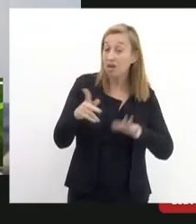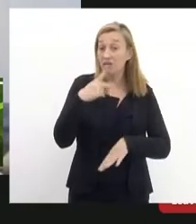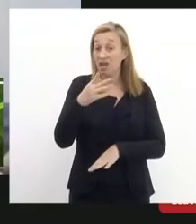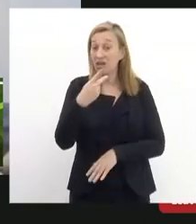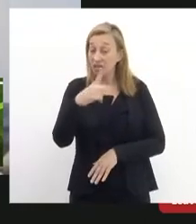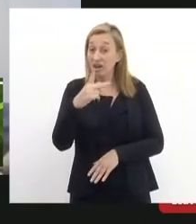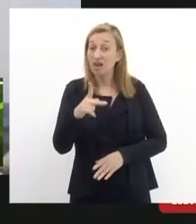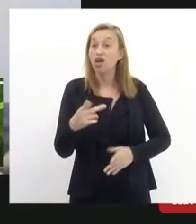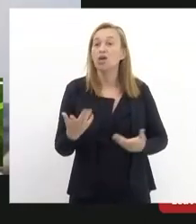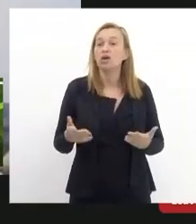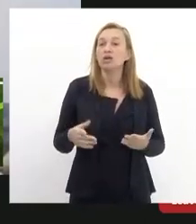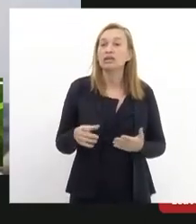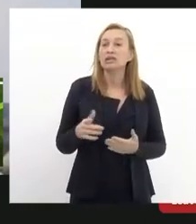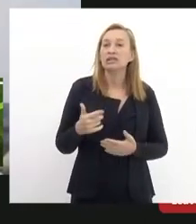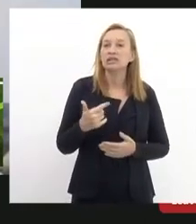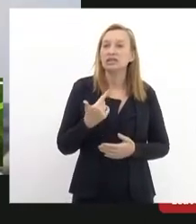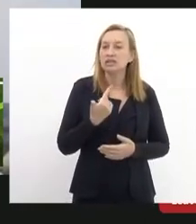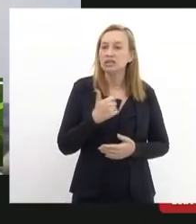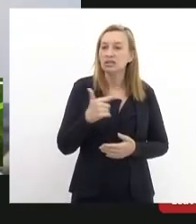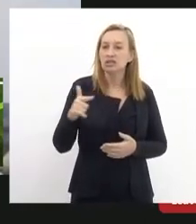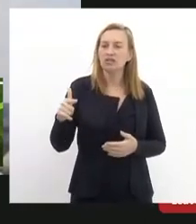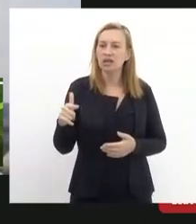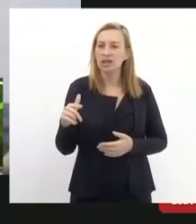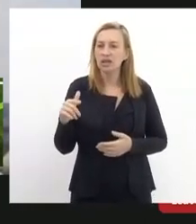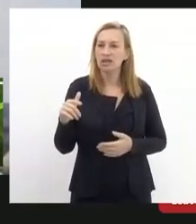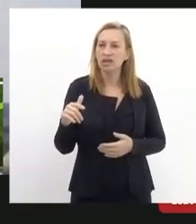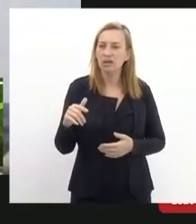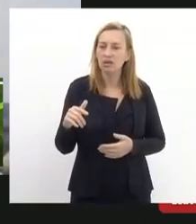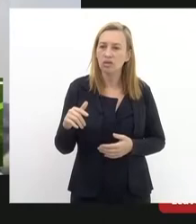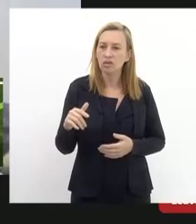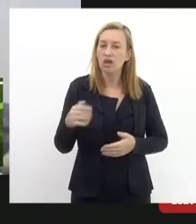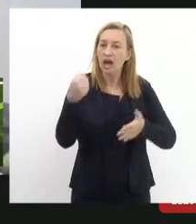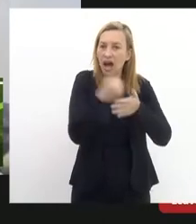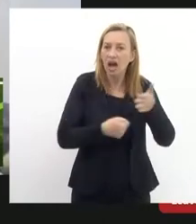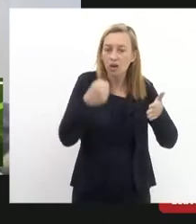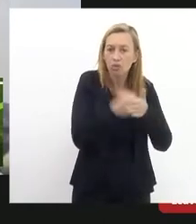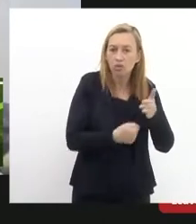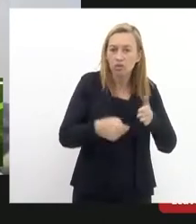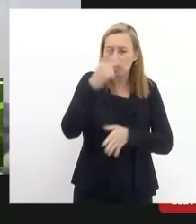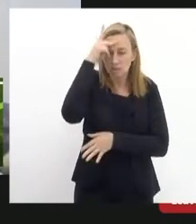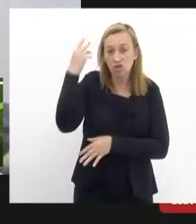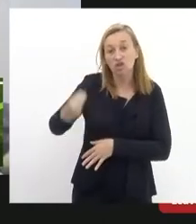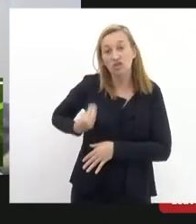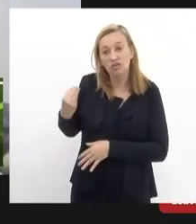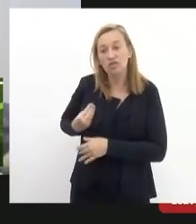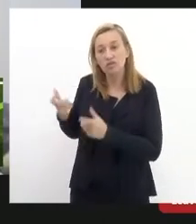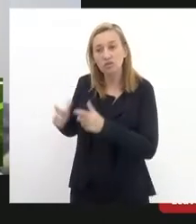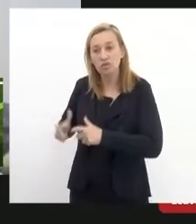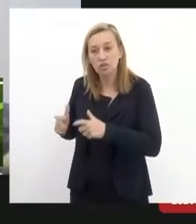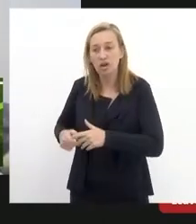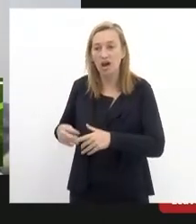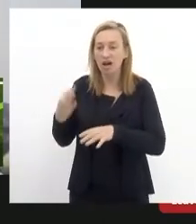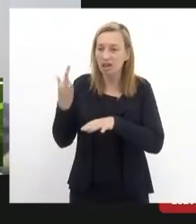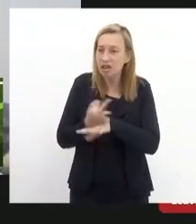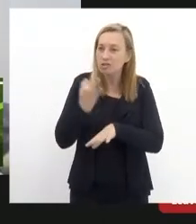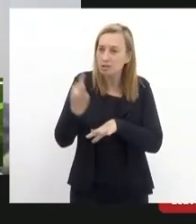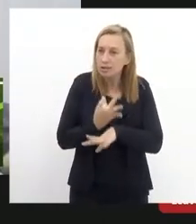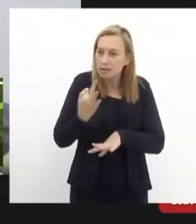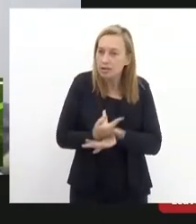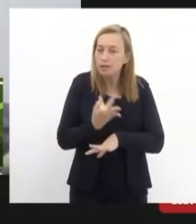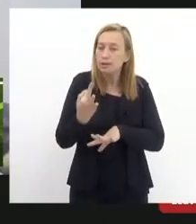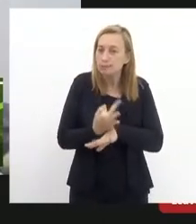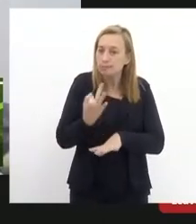Chico quando ele disse se não fosse a amaste se não fosse a luta dos moradores se não fosse a resistência se não fosse a